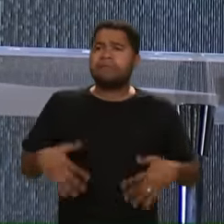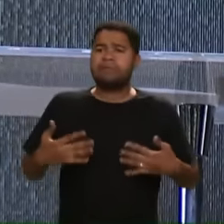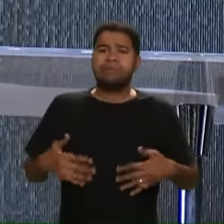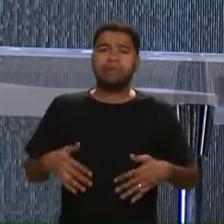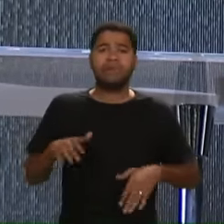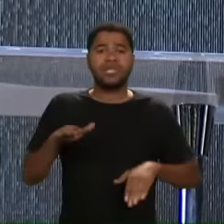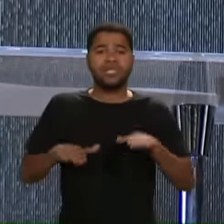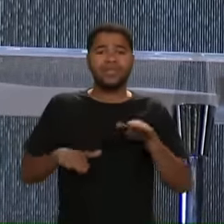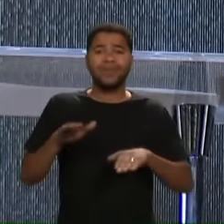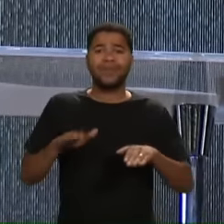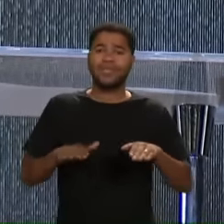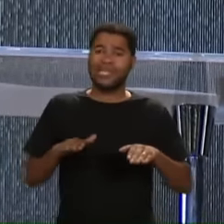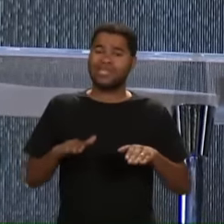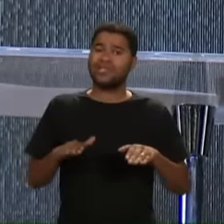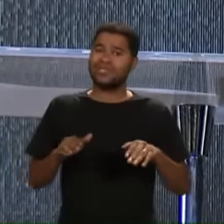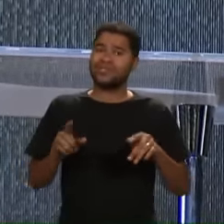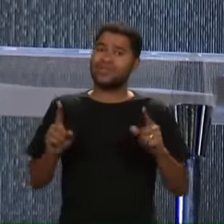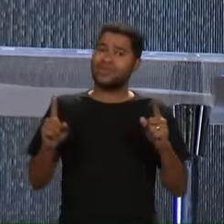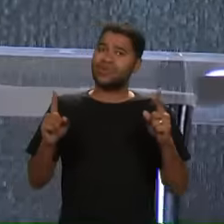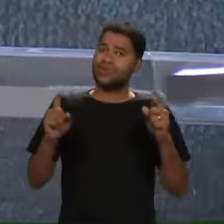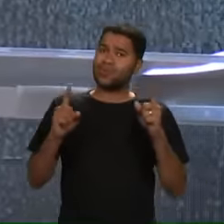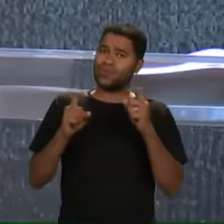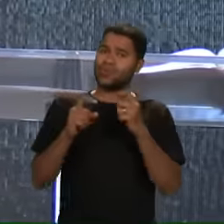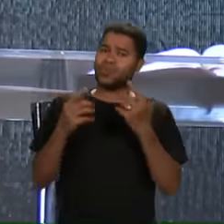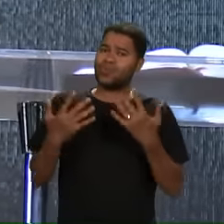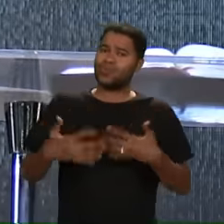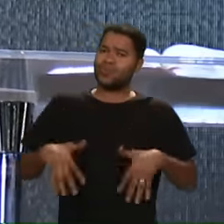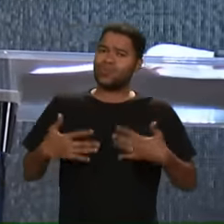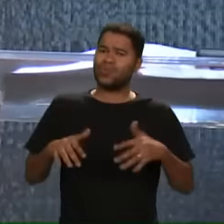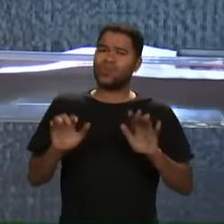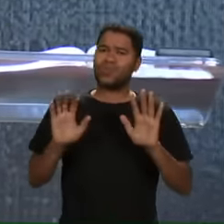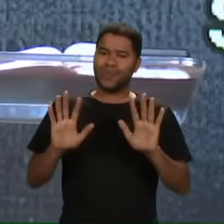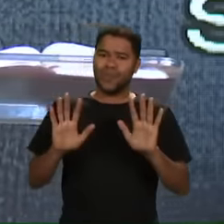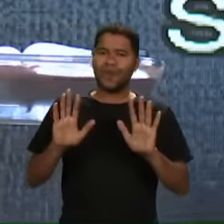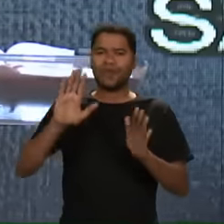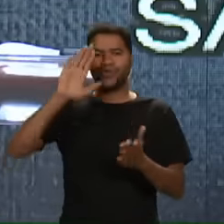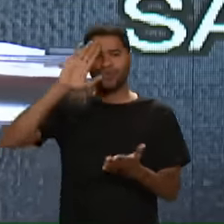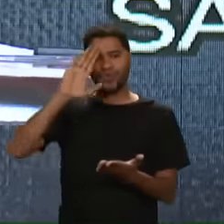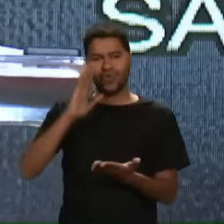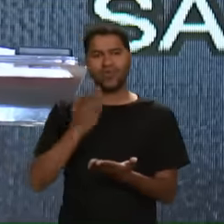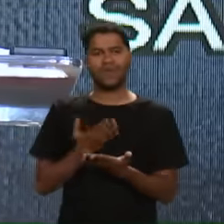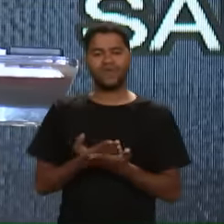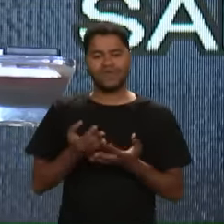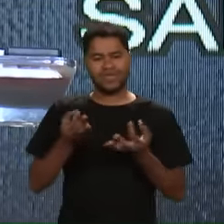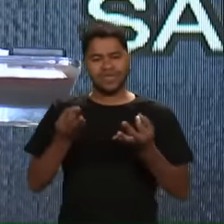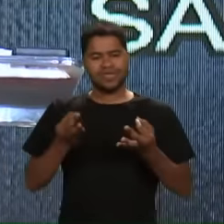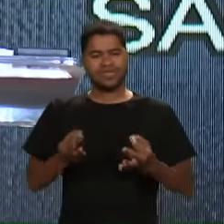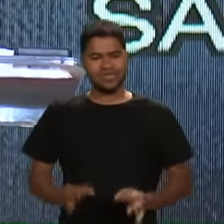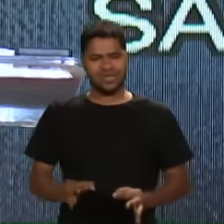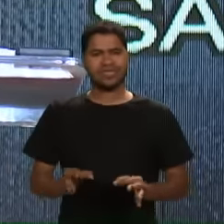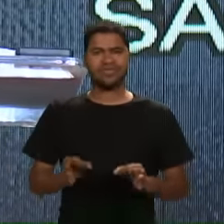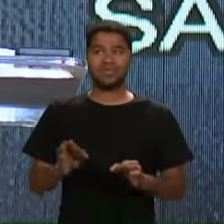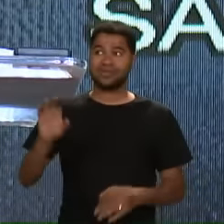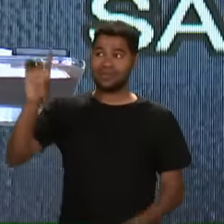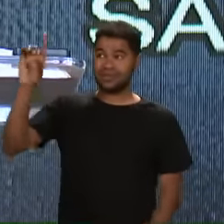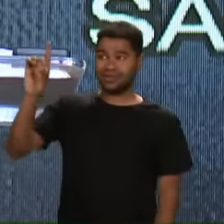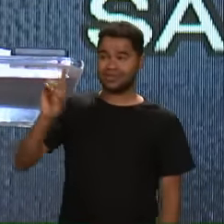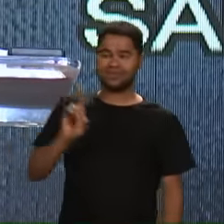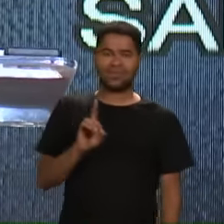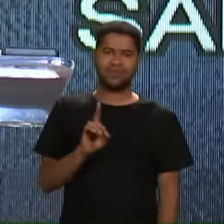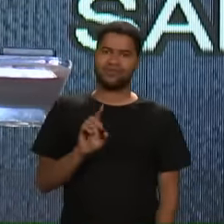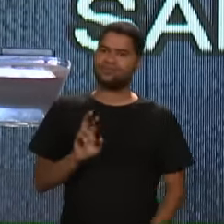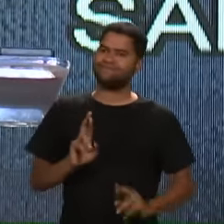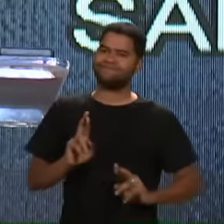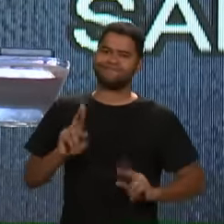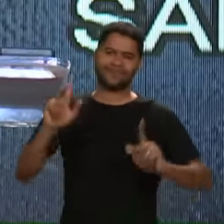Muitas vezes É que ele vale Amargo Mas quando temos A confiança E a certeza Da presença Do Senhor É tão